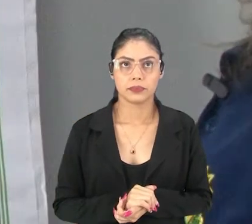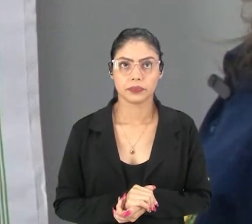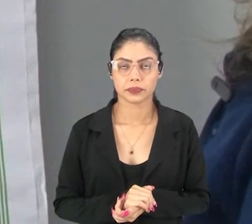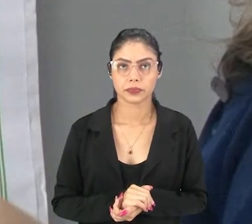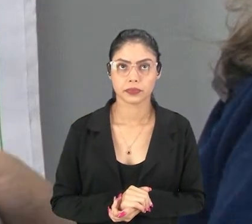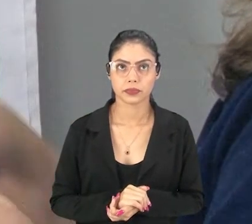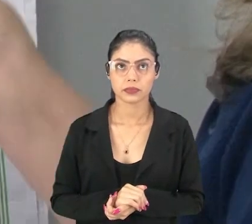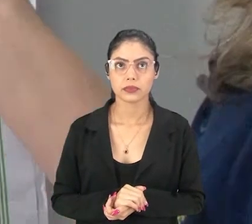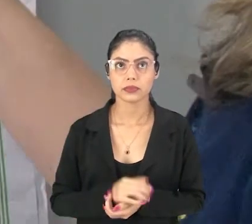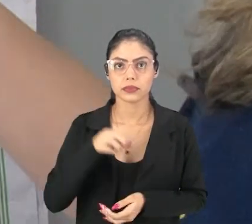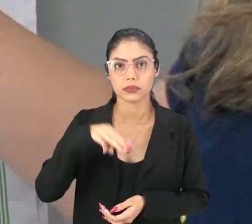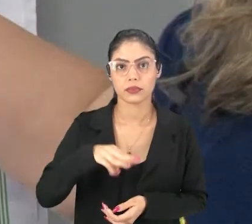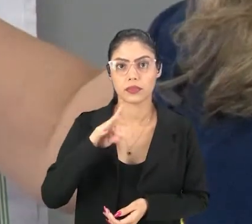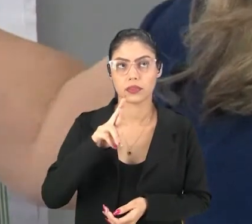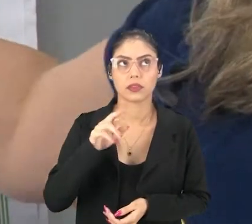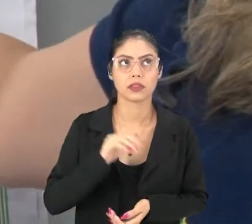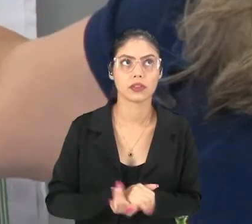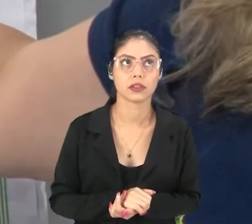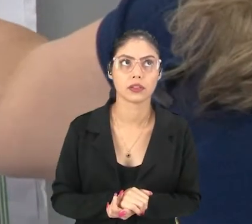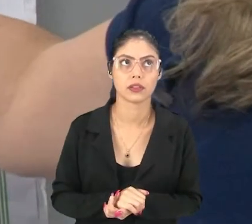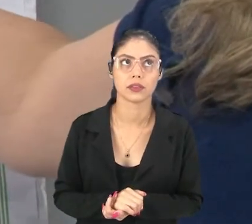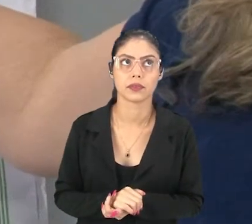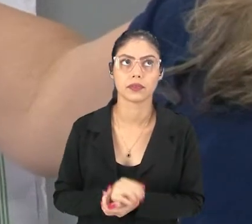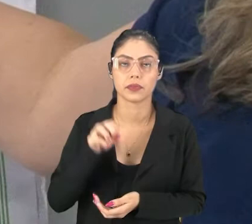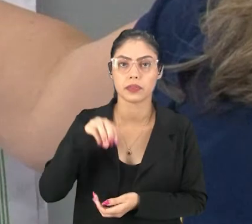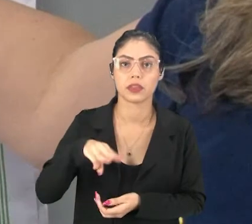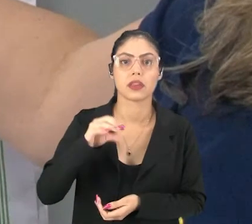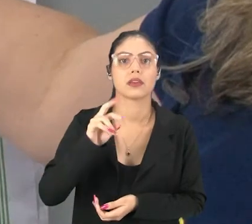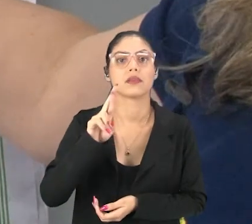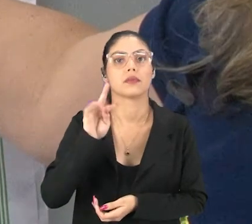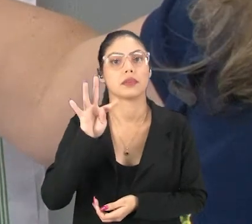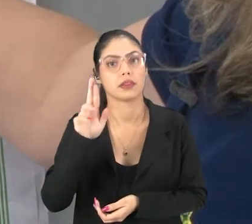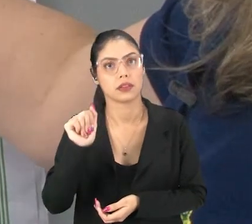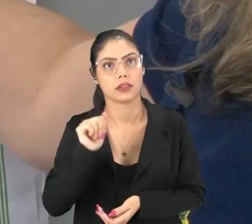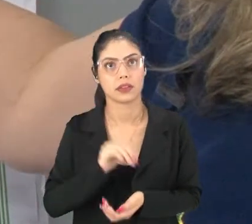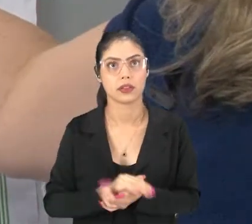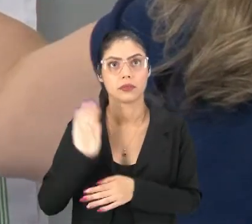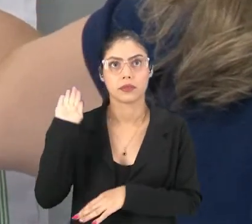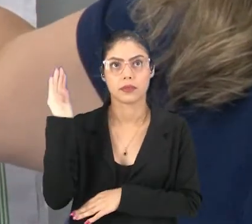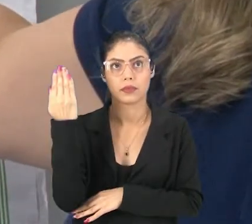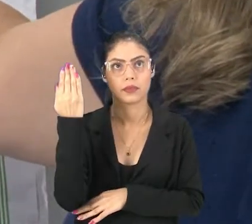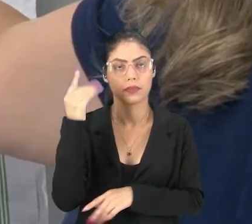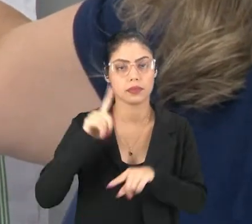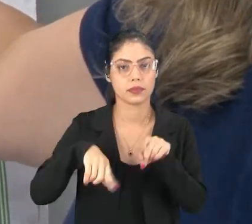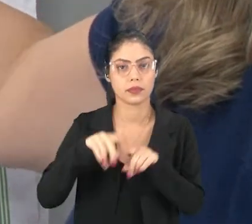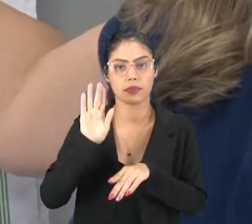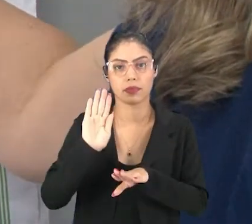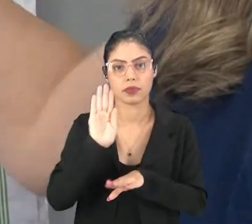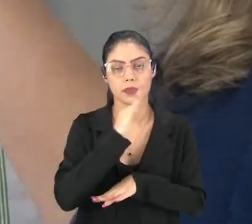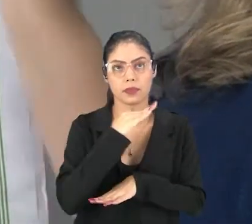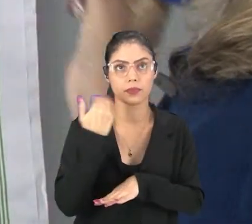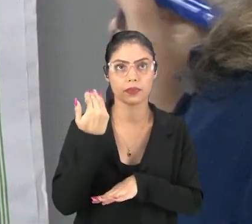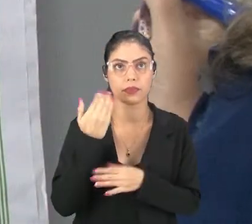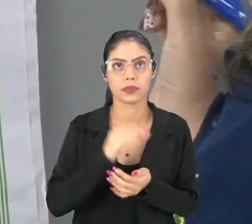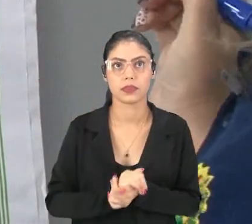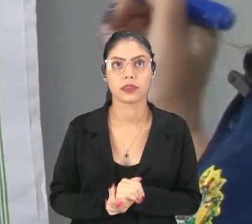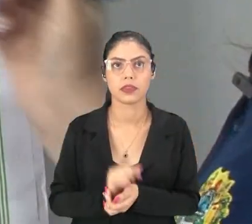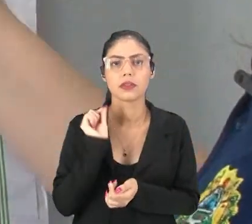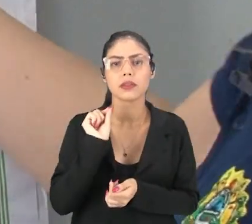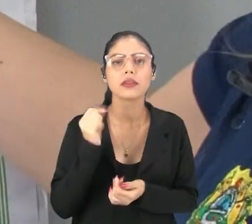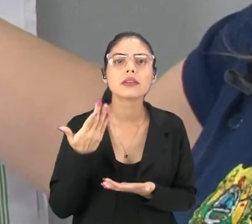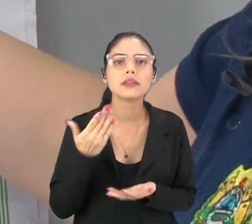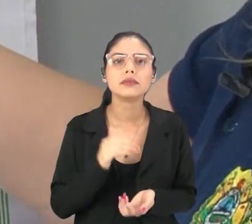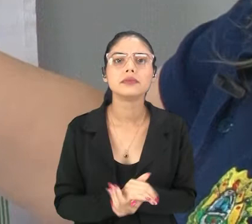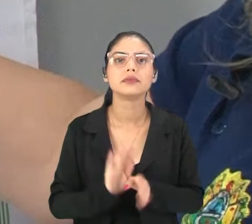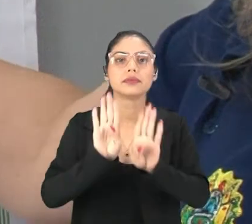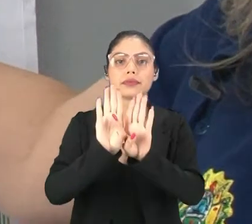Olha só Nós temos aqui Matéria Madeira, matéria Morta Rima com